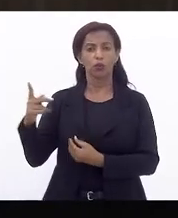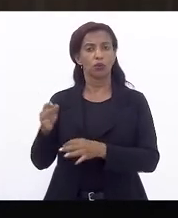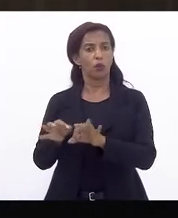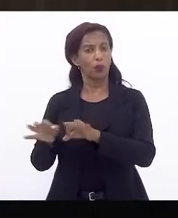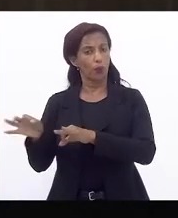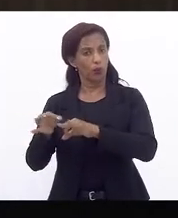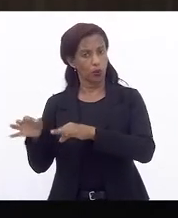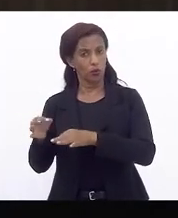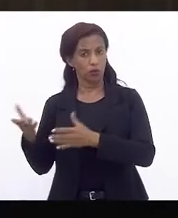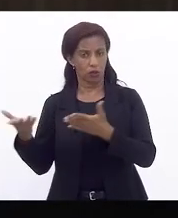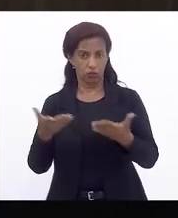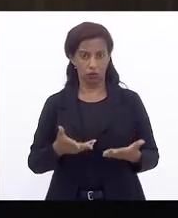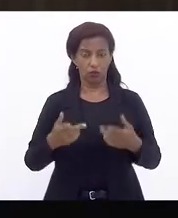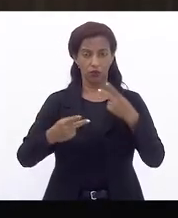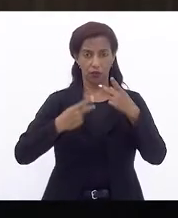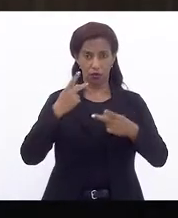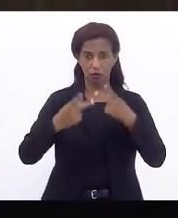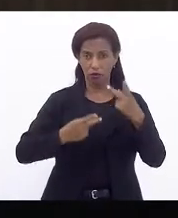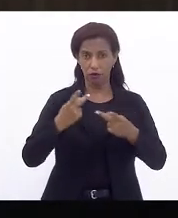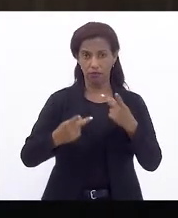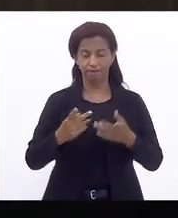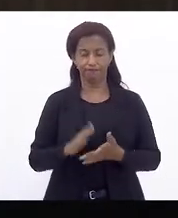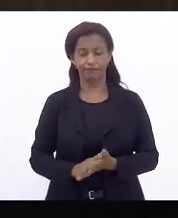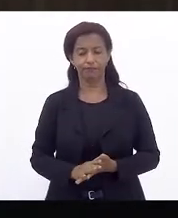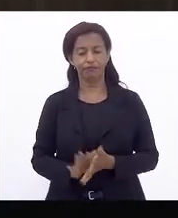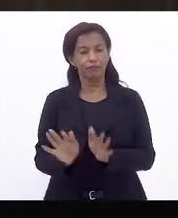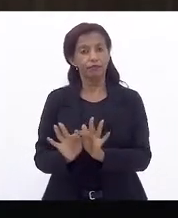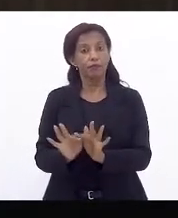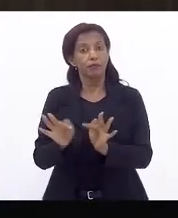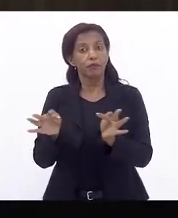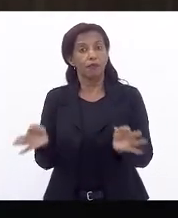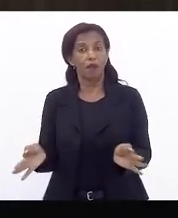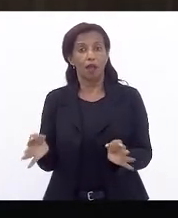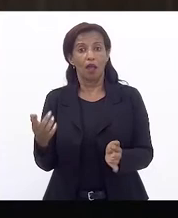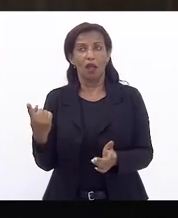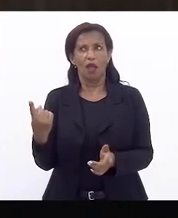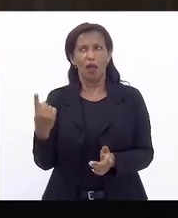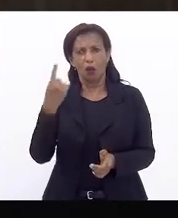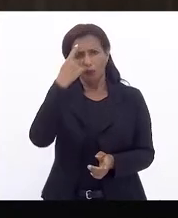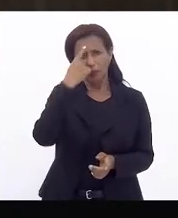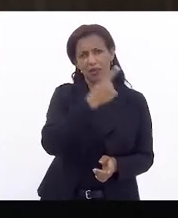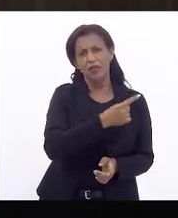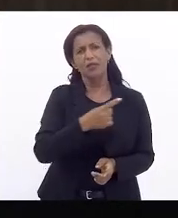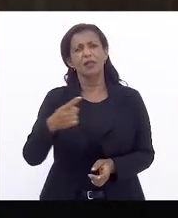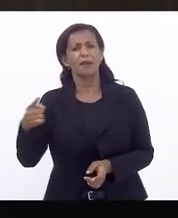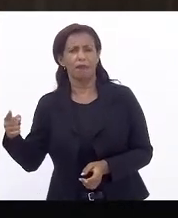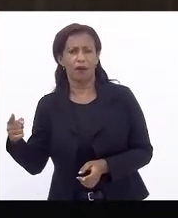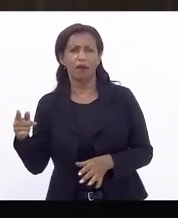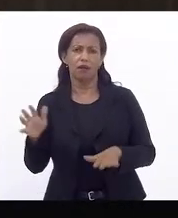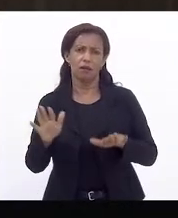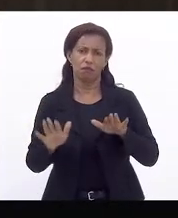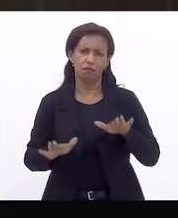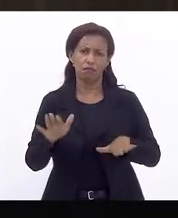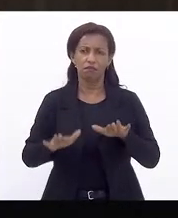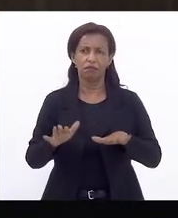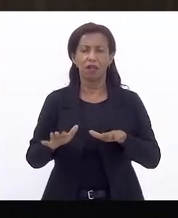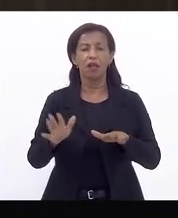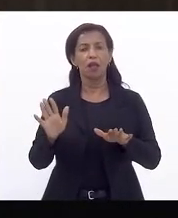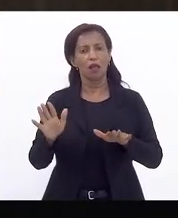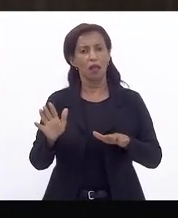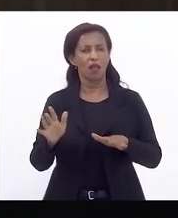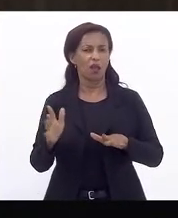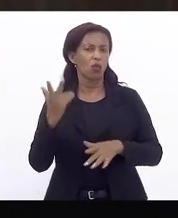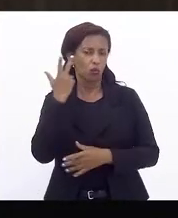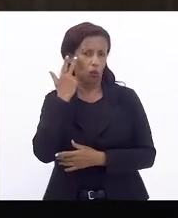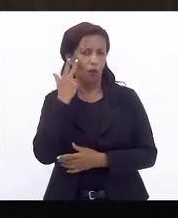senhor fez aqui a sua explanação, dizendo que apenas durante uma semana, que geralmente a Feira da Providência é uma